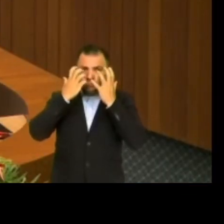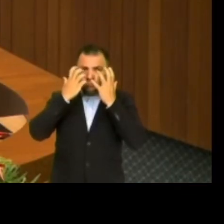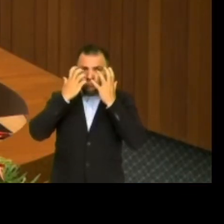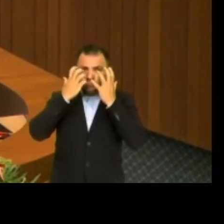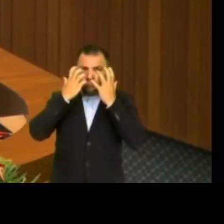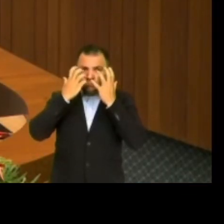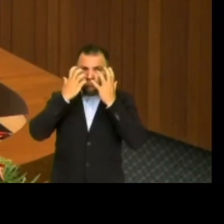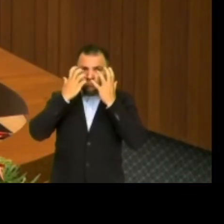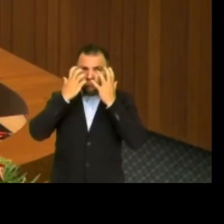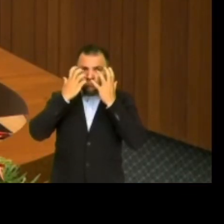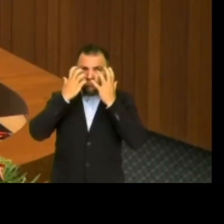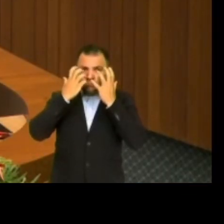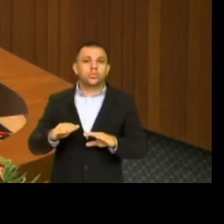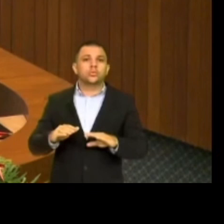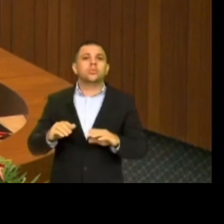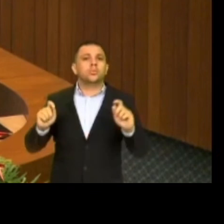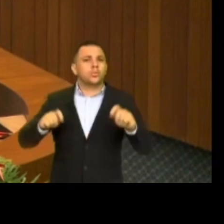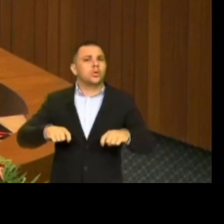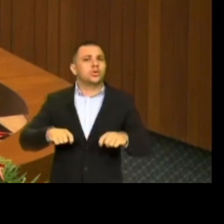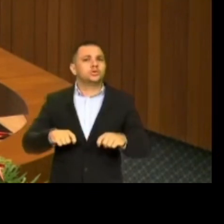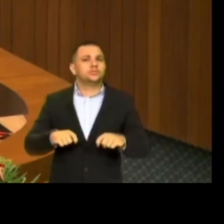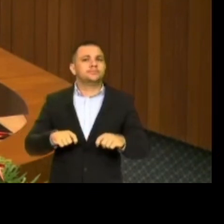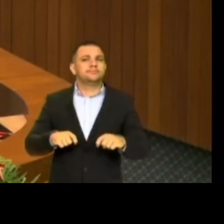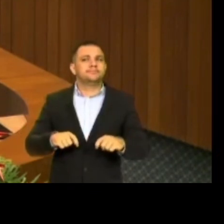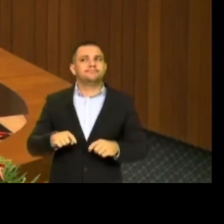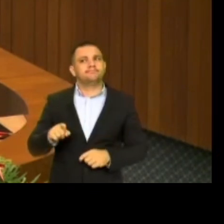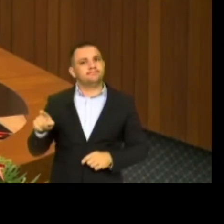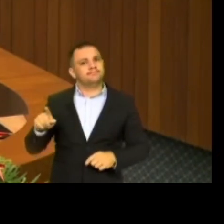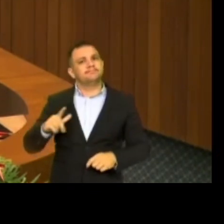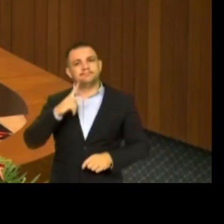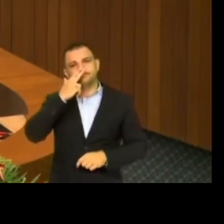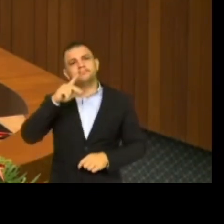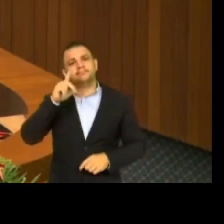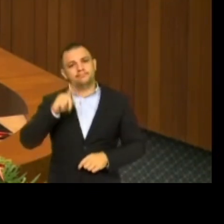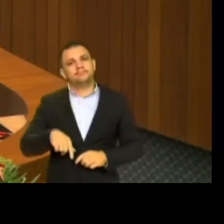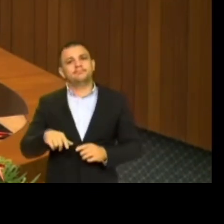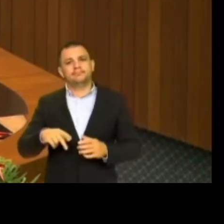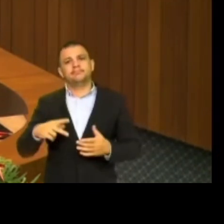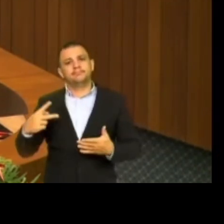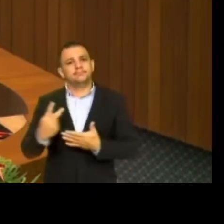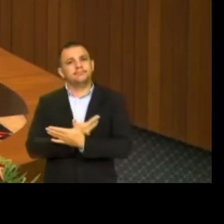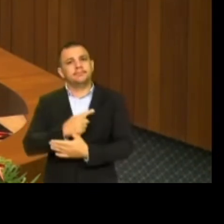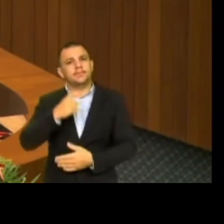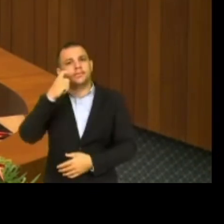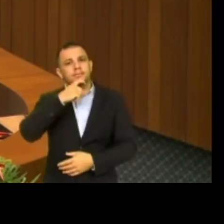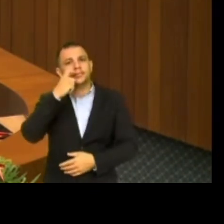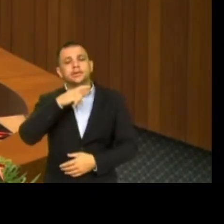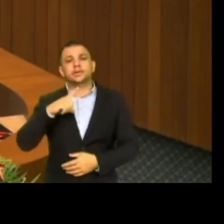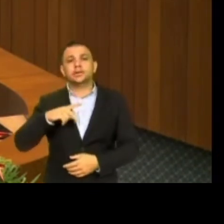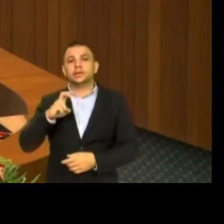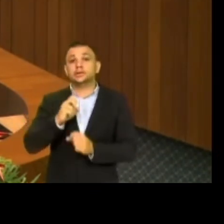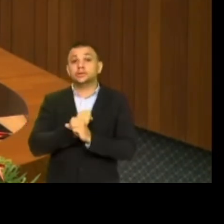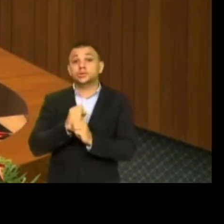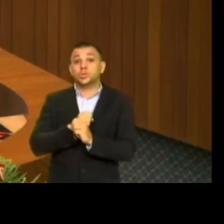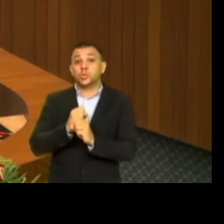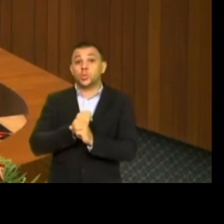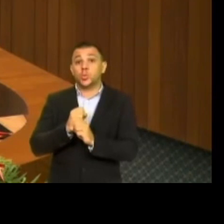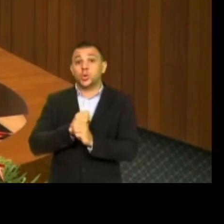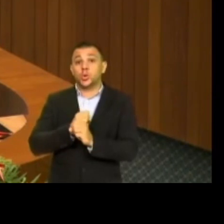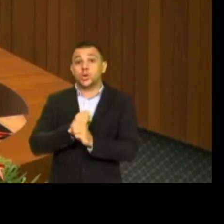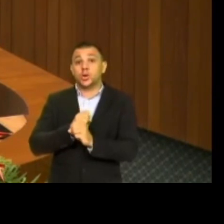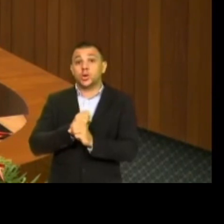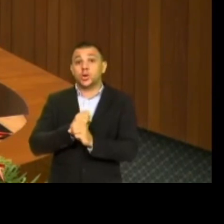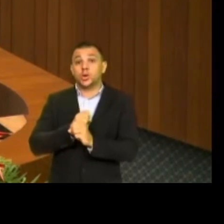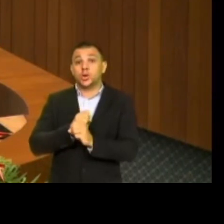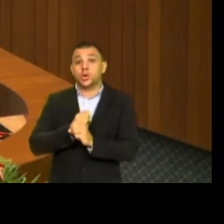uma fraude. E ele está aí se segurando há 5 anos com uma pessoa que tem direito à vaga,